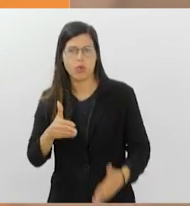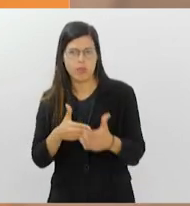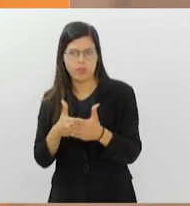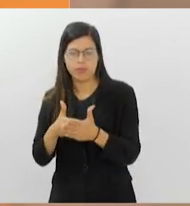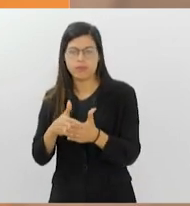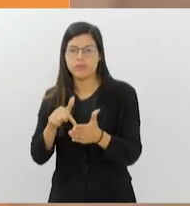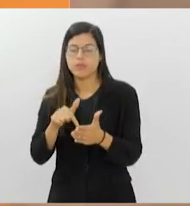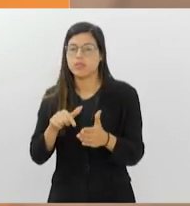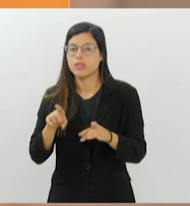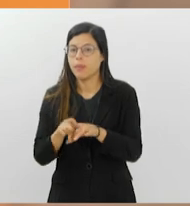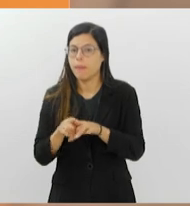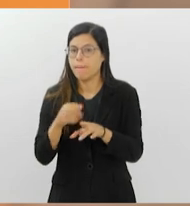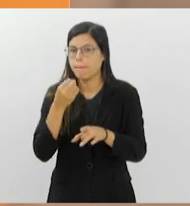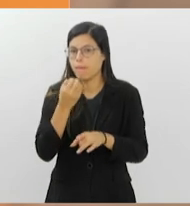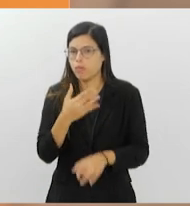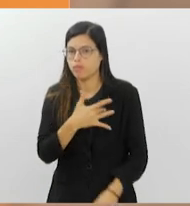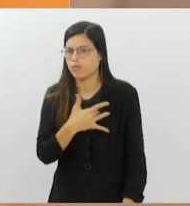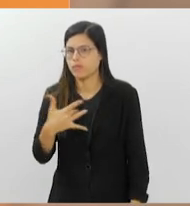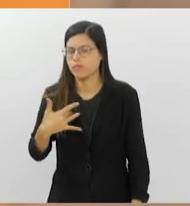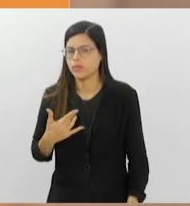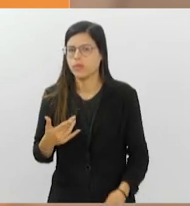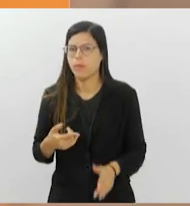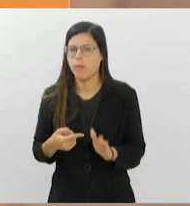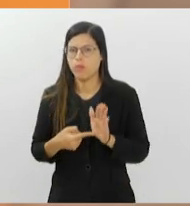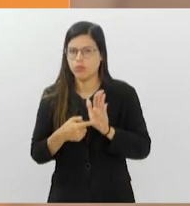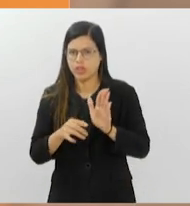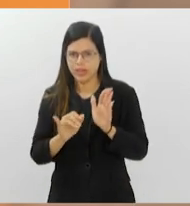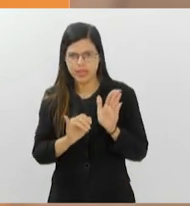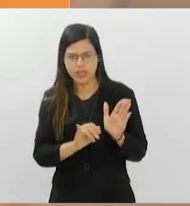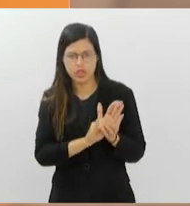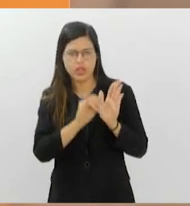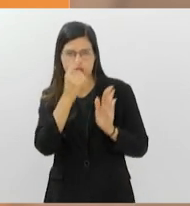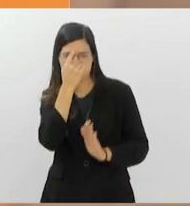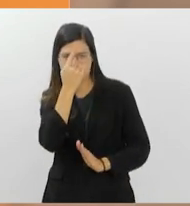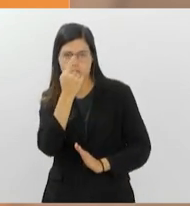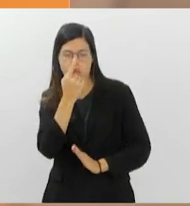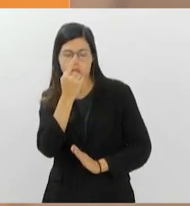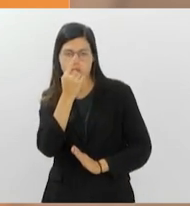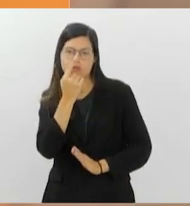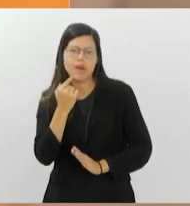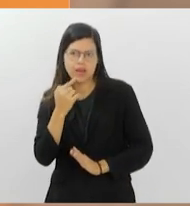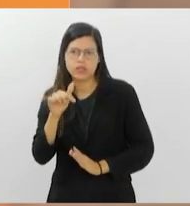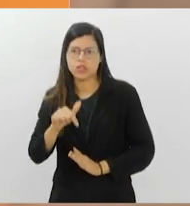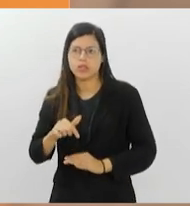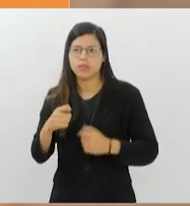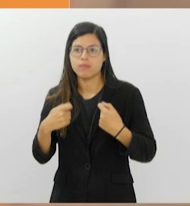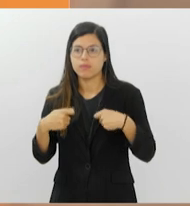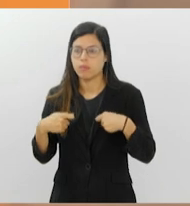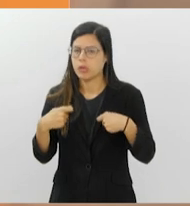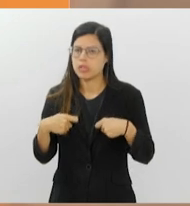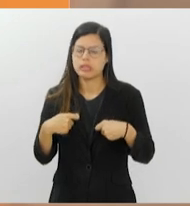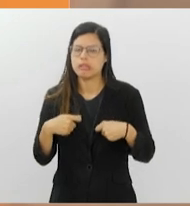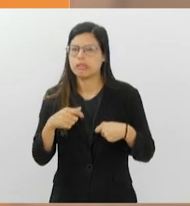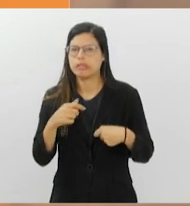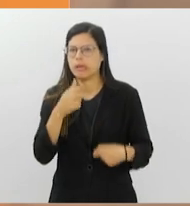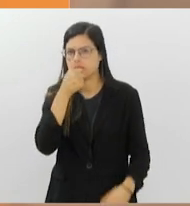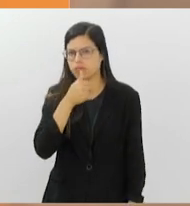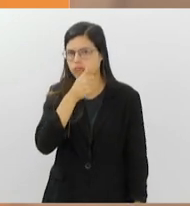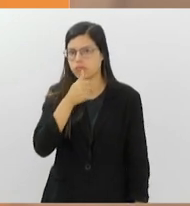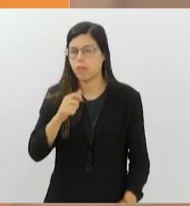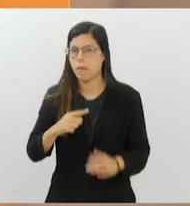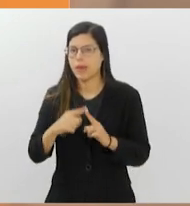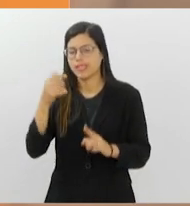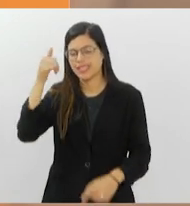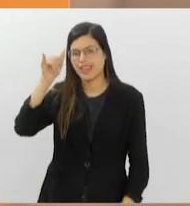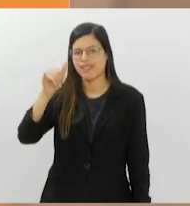apresentar um documento de identidade oficial com foto. Não é necessário estar em jejum, mas deve-se evitar alimentos gordurosos nas 4